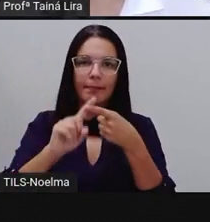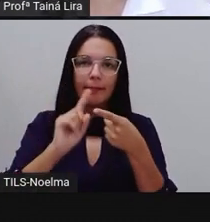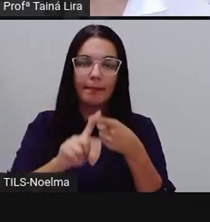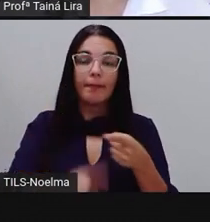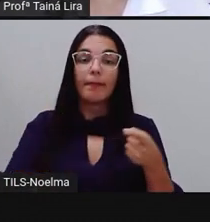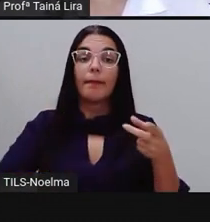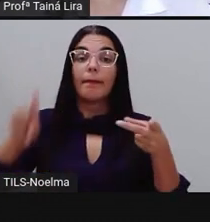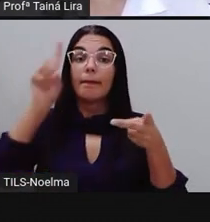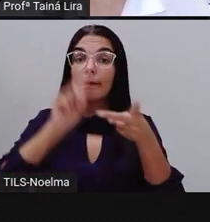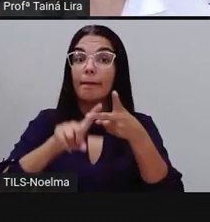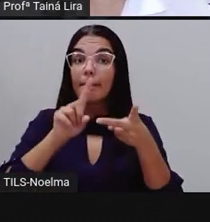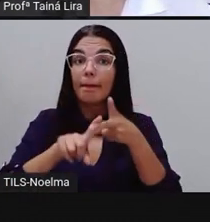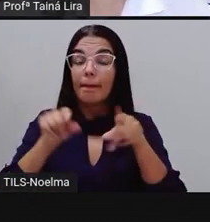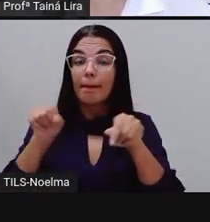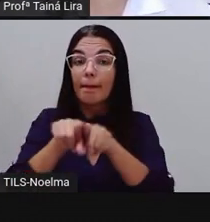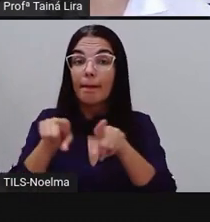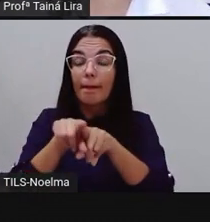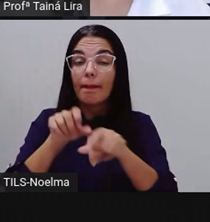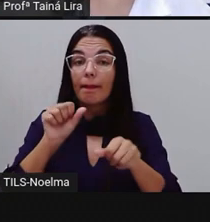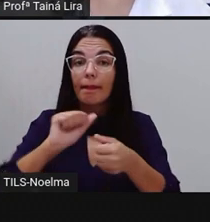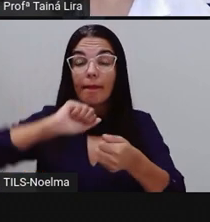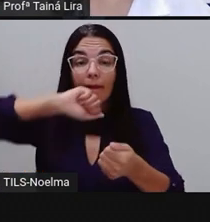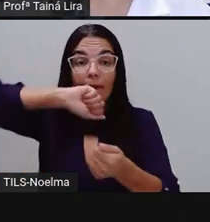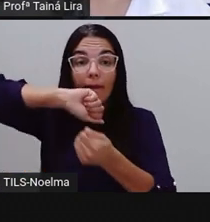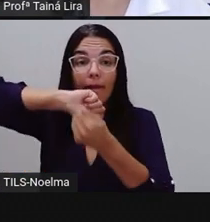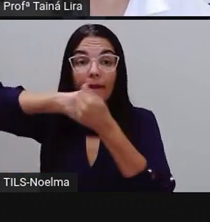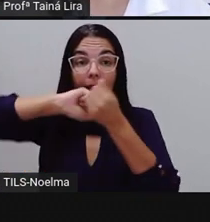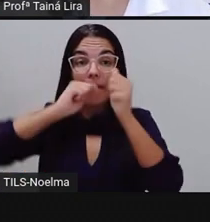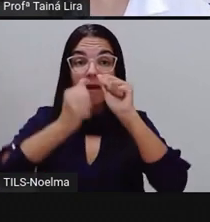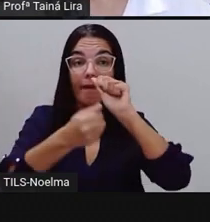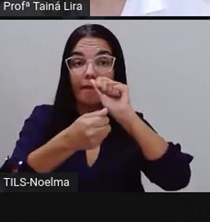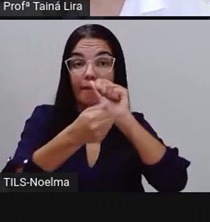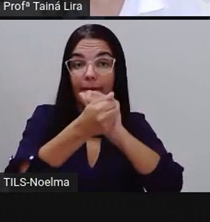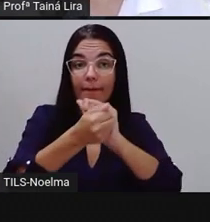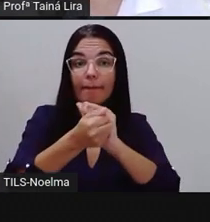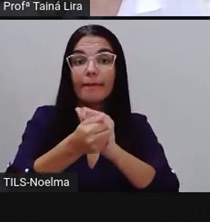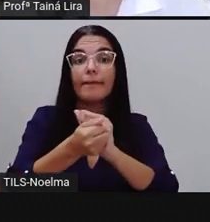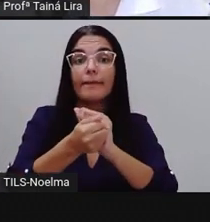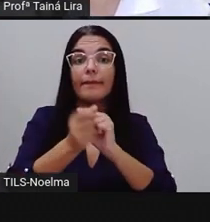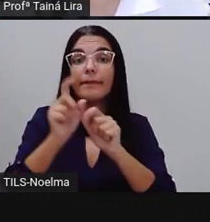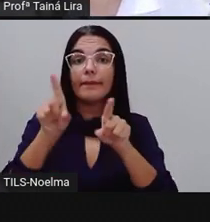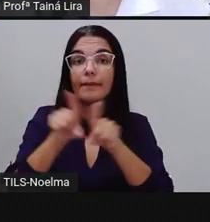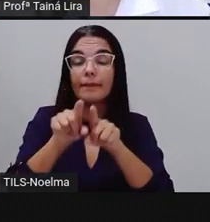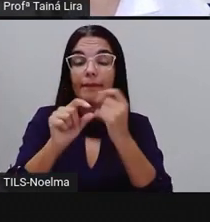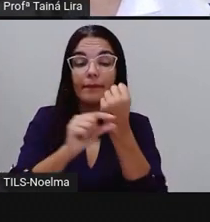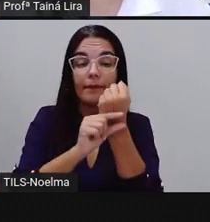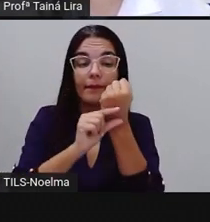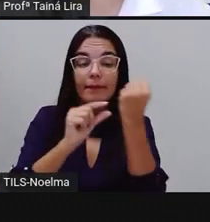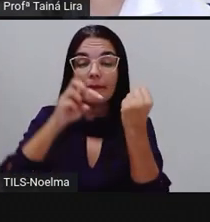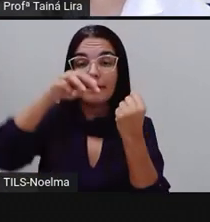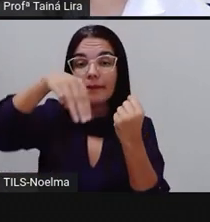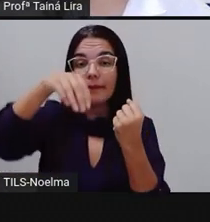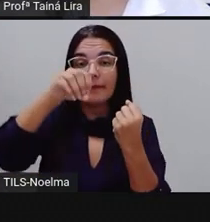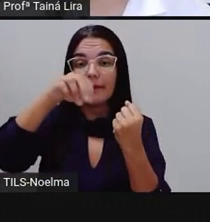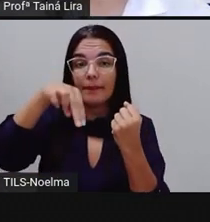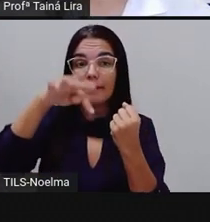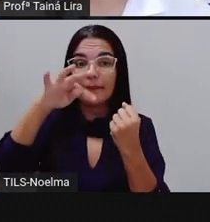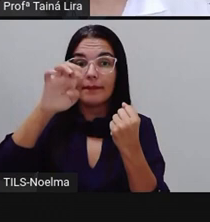dessa fábula aqui de Exopo, só que quem escreveu essa versão foi Monteiro Lobato, tá bom?